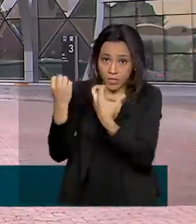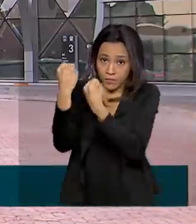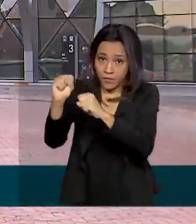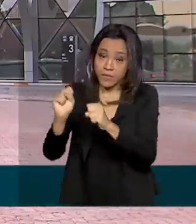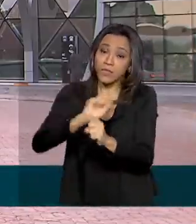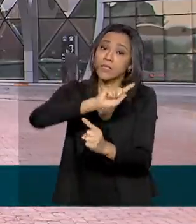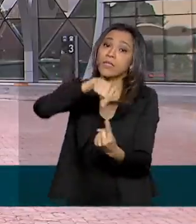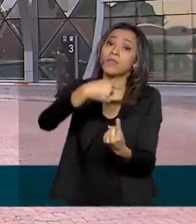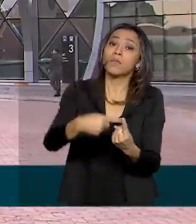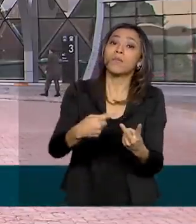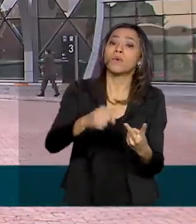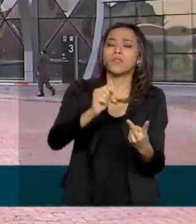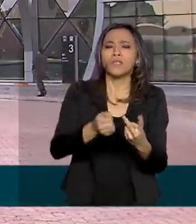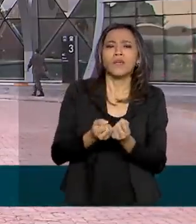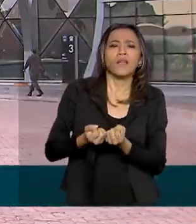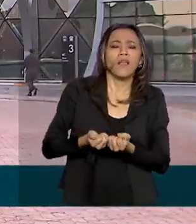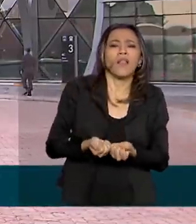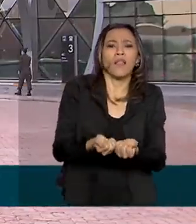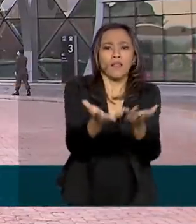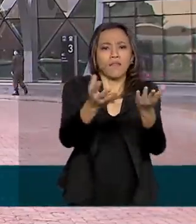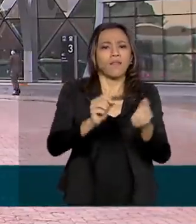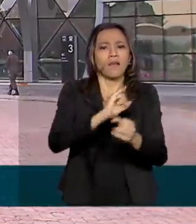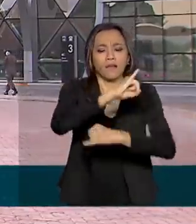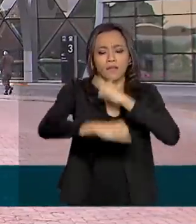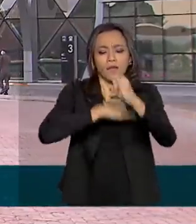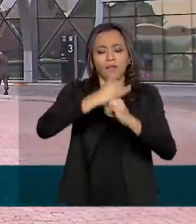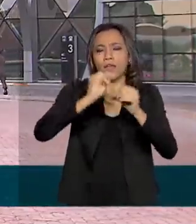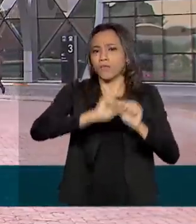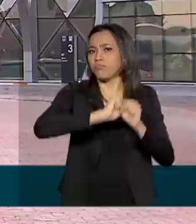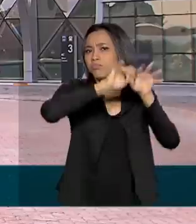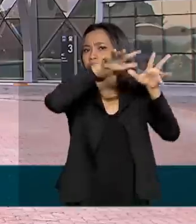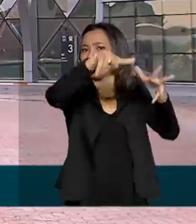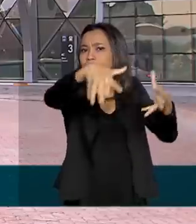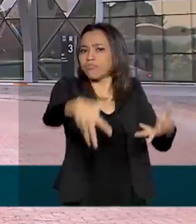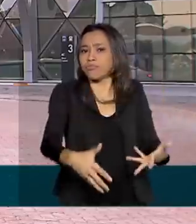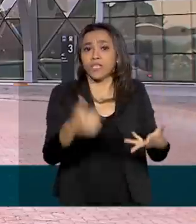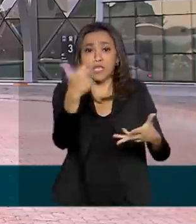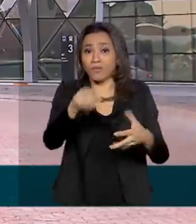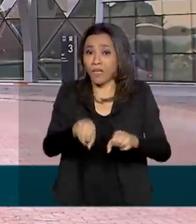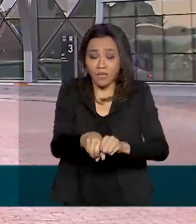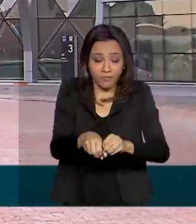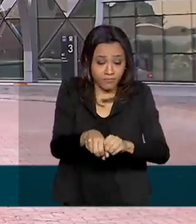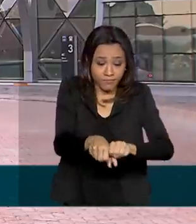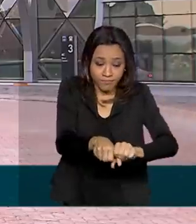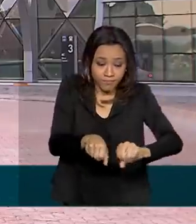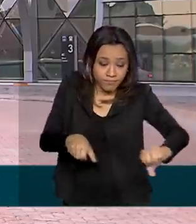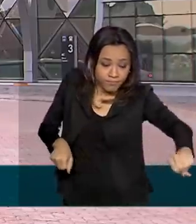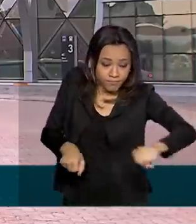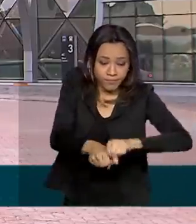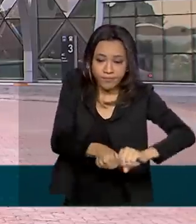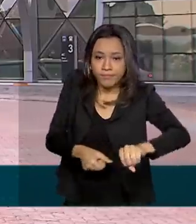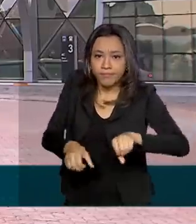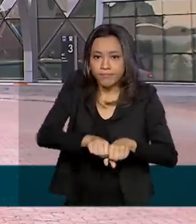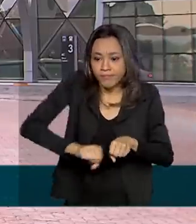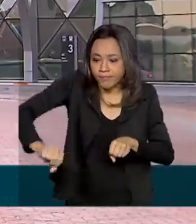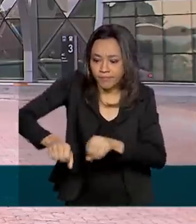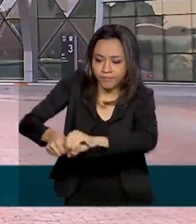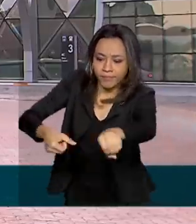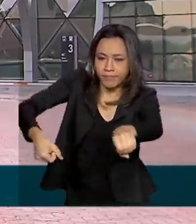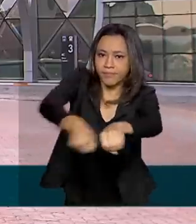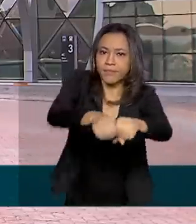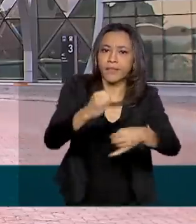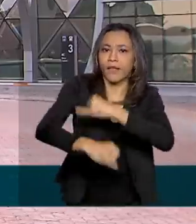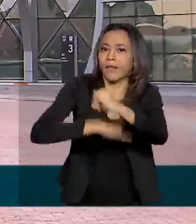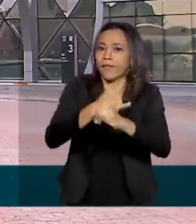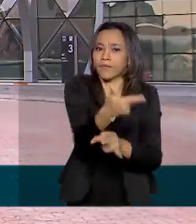municípios mais isolados do país, onde não chega a fibra ótica. A ideia é atender, por exemplo, escolas, unidades básicas